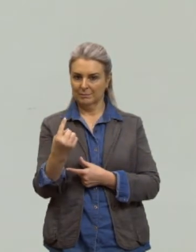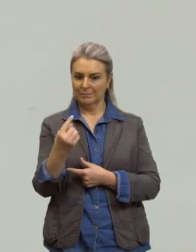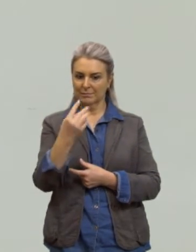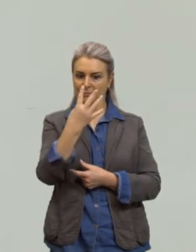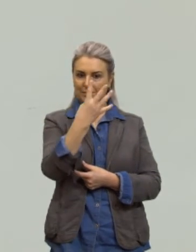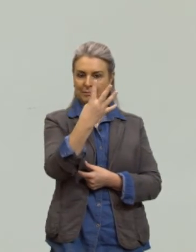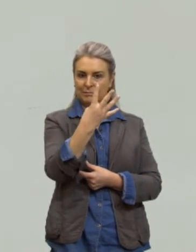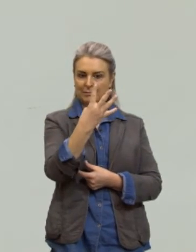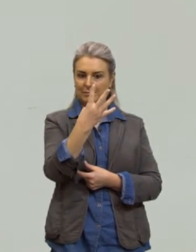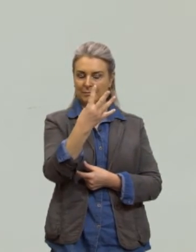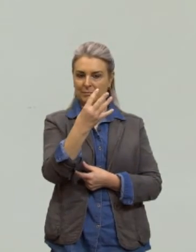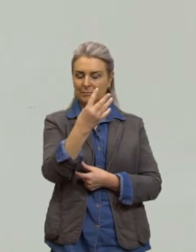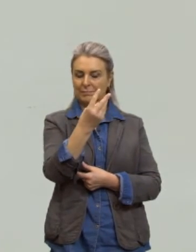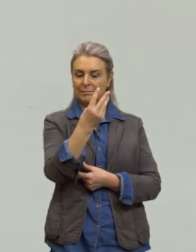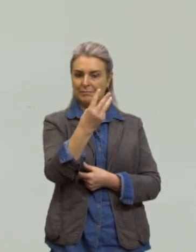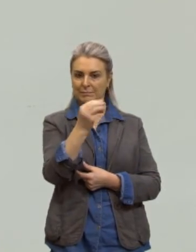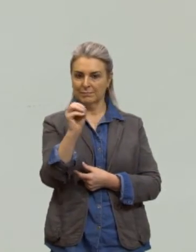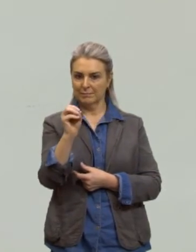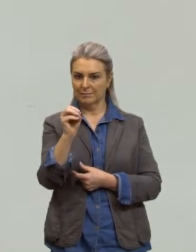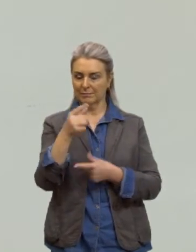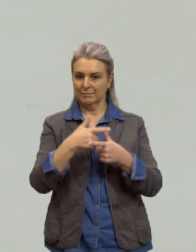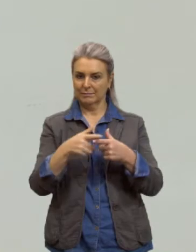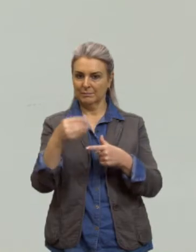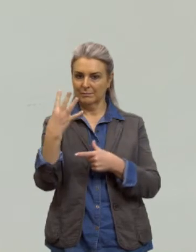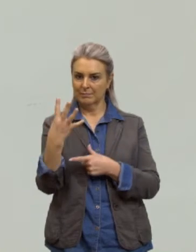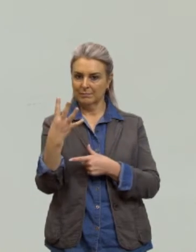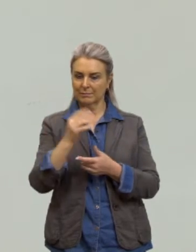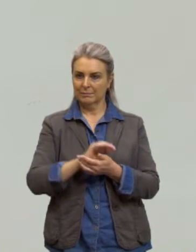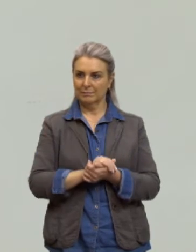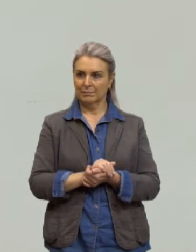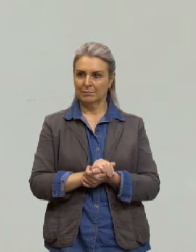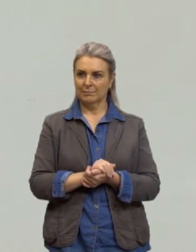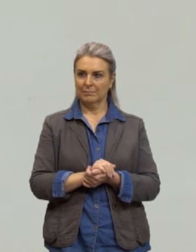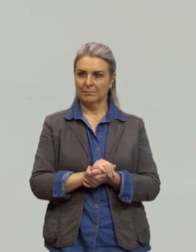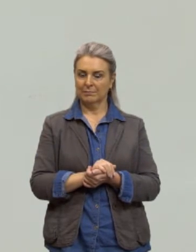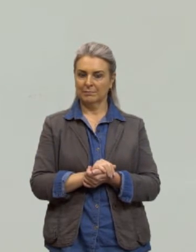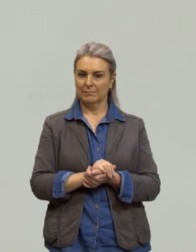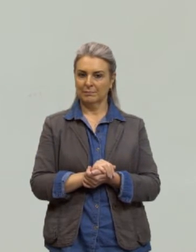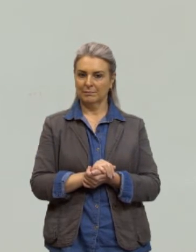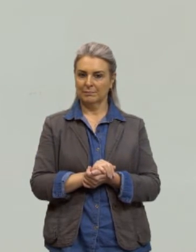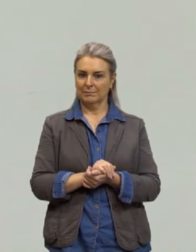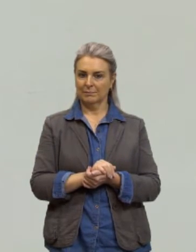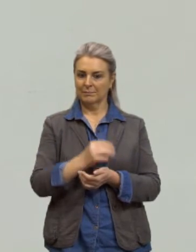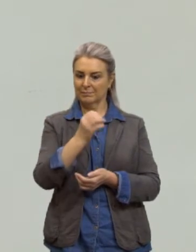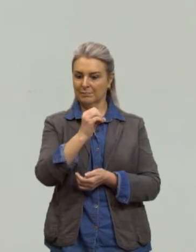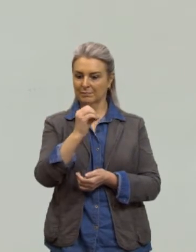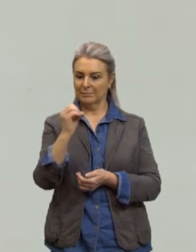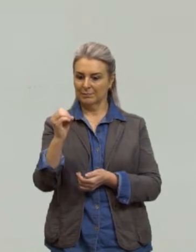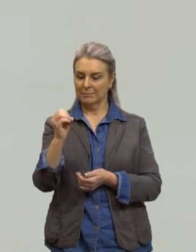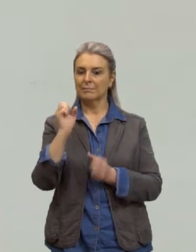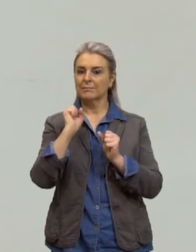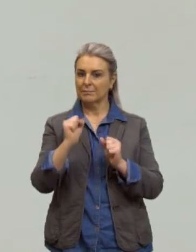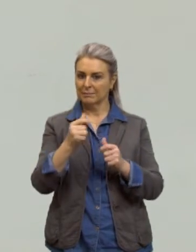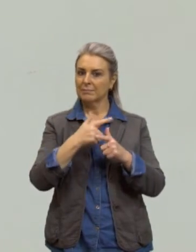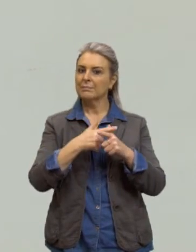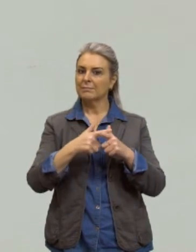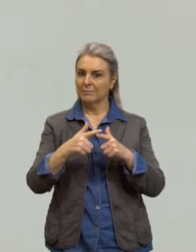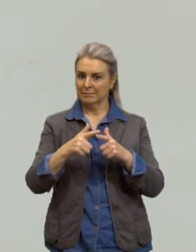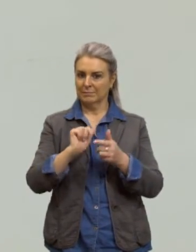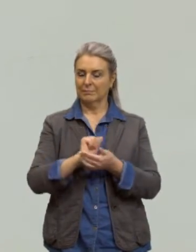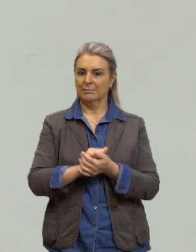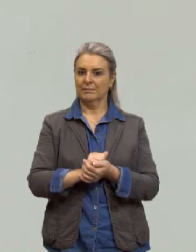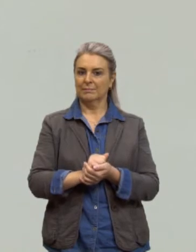dividido por quatro ó são dois zeros ele é divisível por quatro certo? então vamos lá